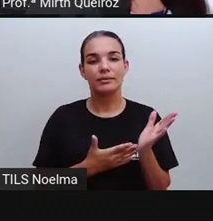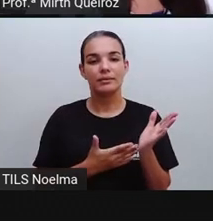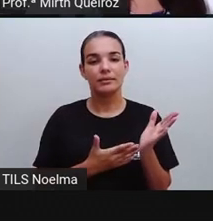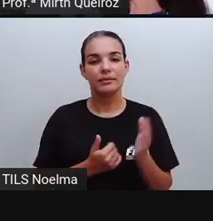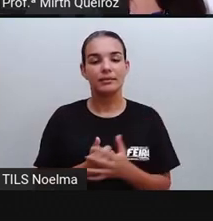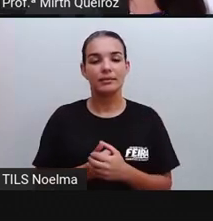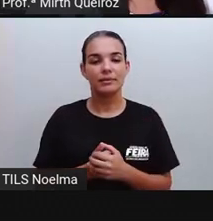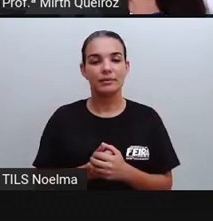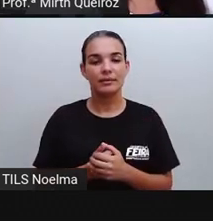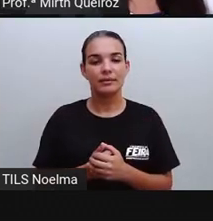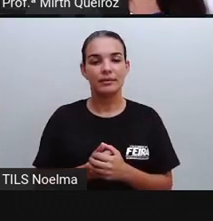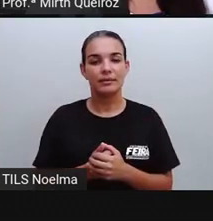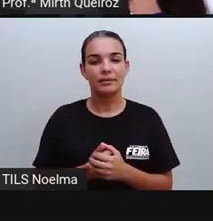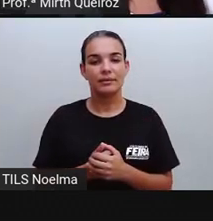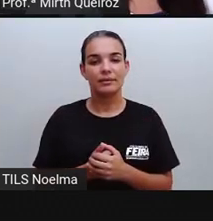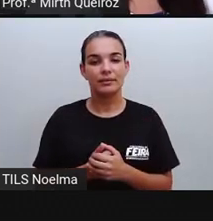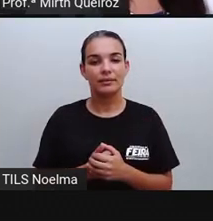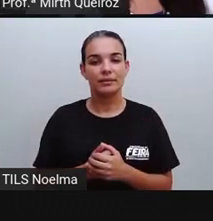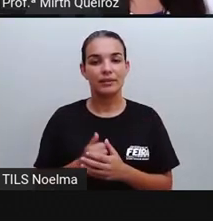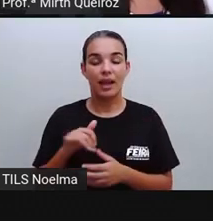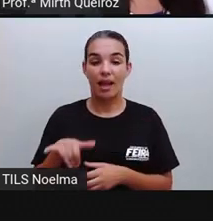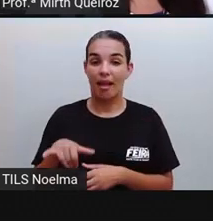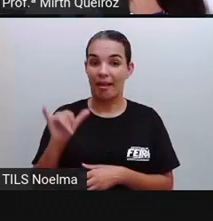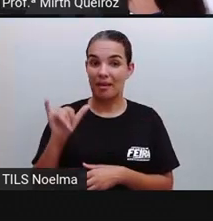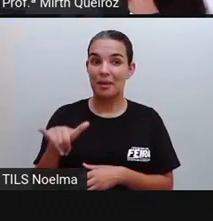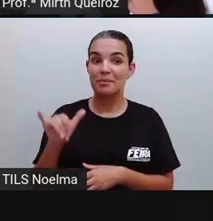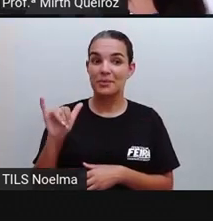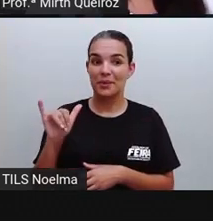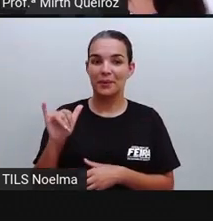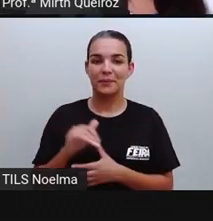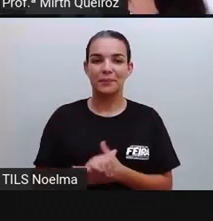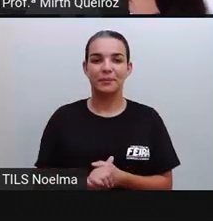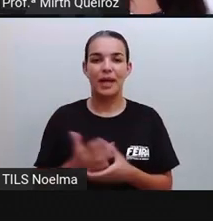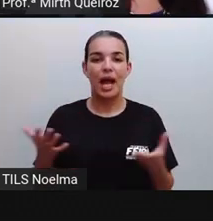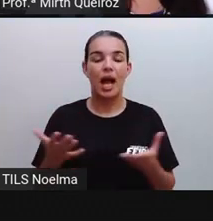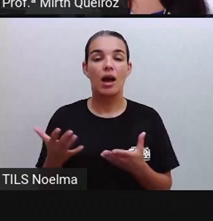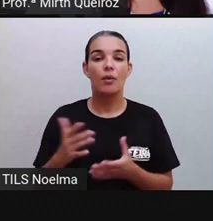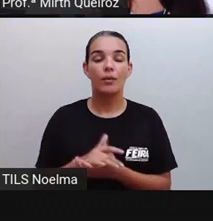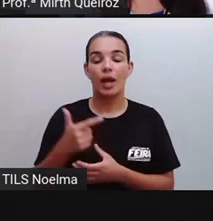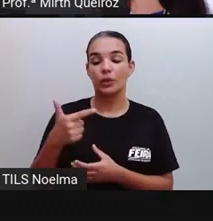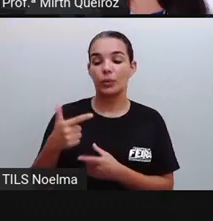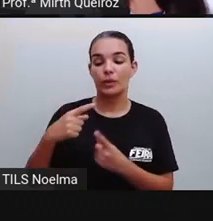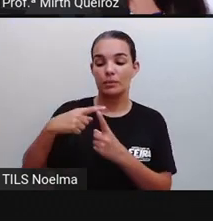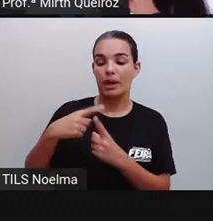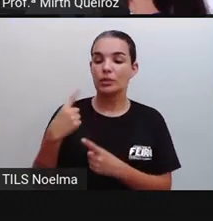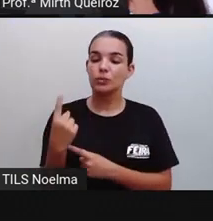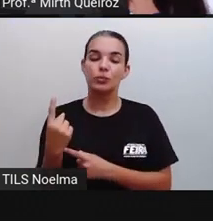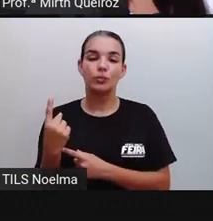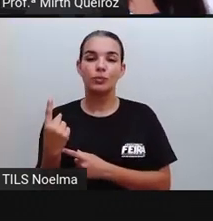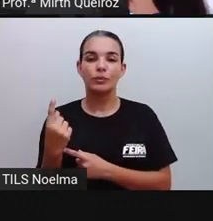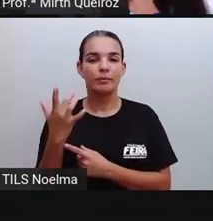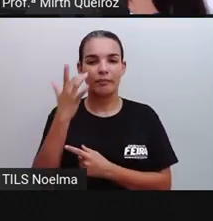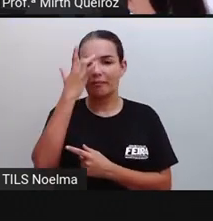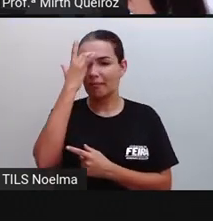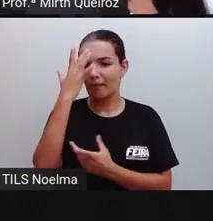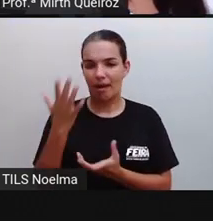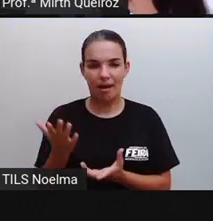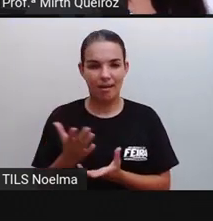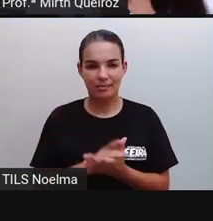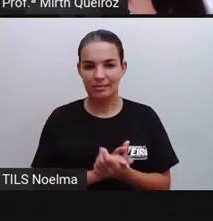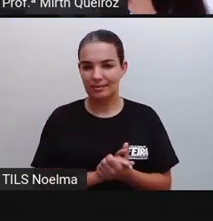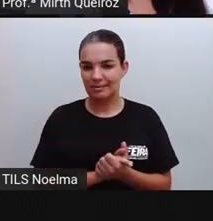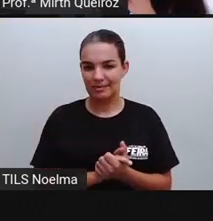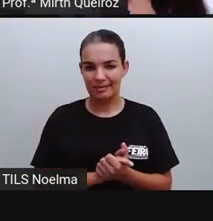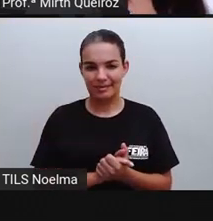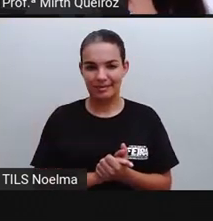no numeral 100? A letra Y. 2 mais 1. Quanto é 2 mais 1? É